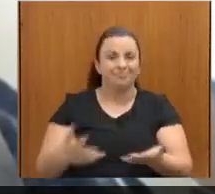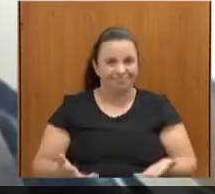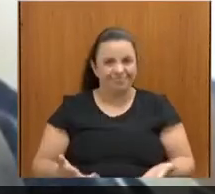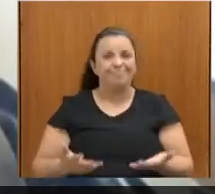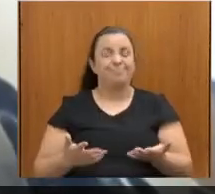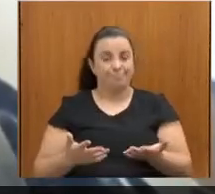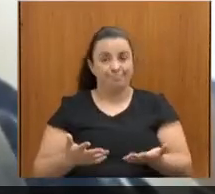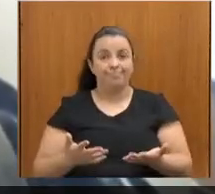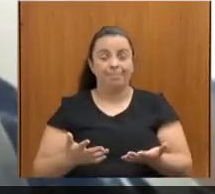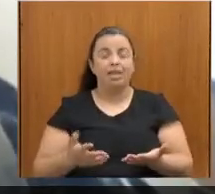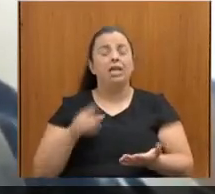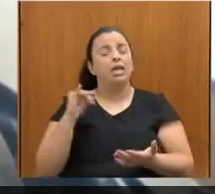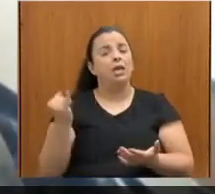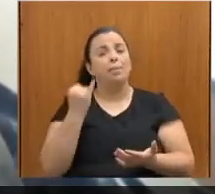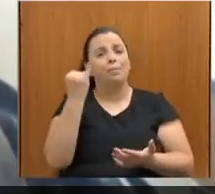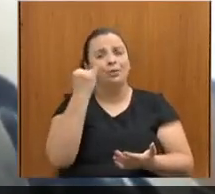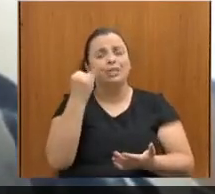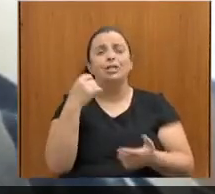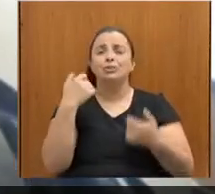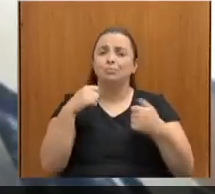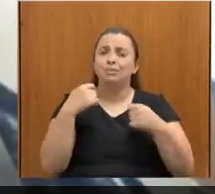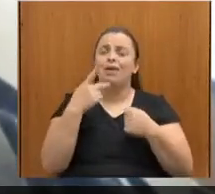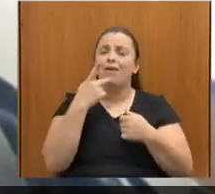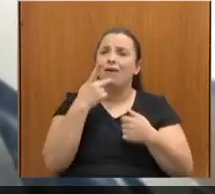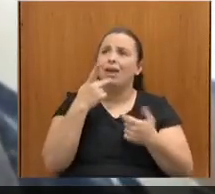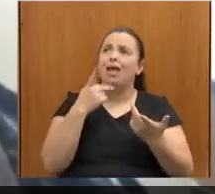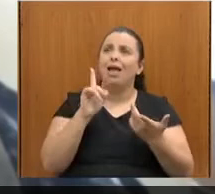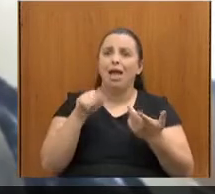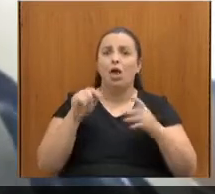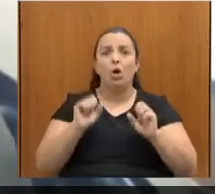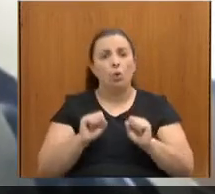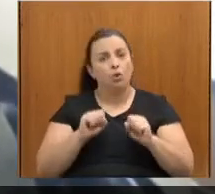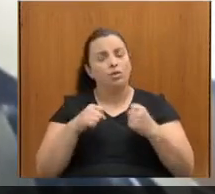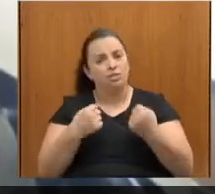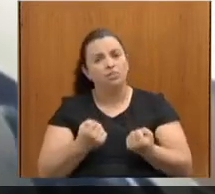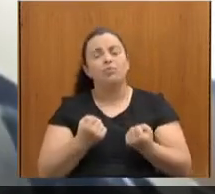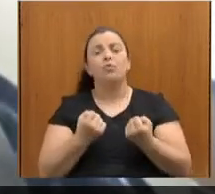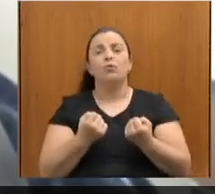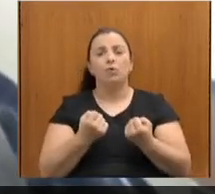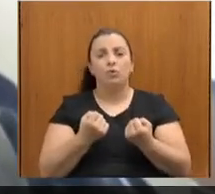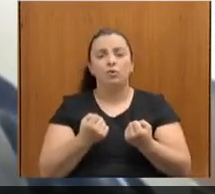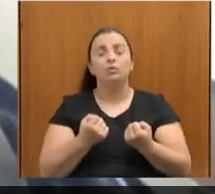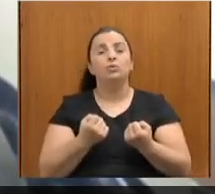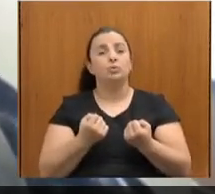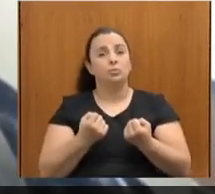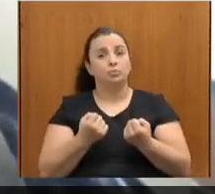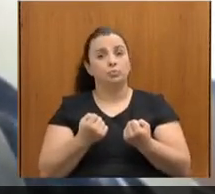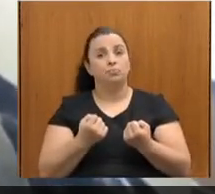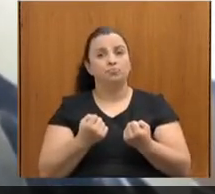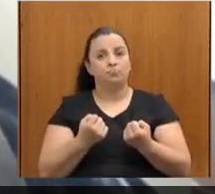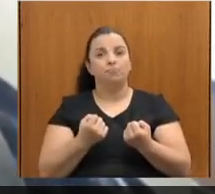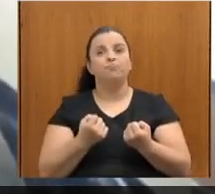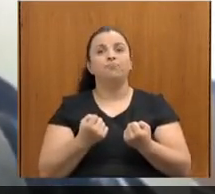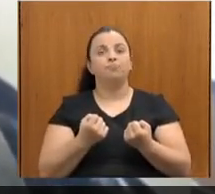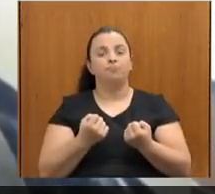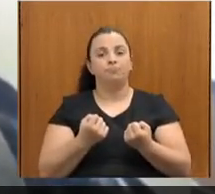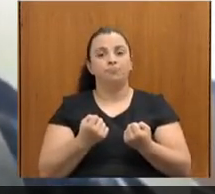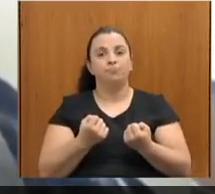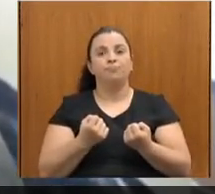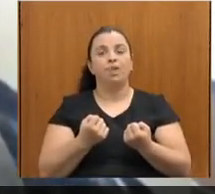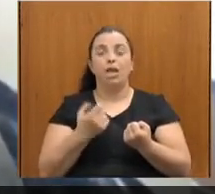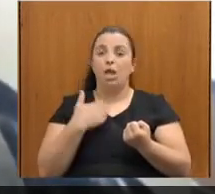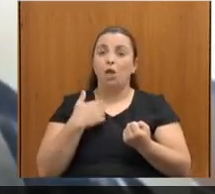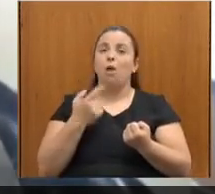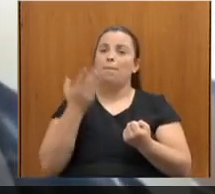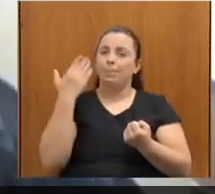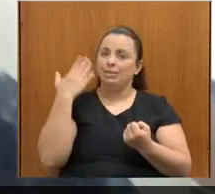precisa ser trabalhado, e a gente, e é sempre um esforço, mesmo antes de quando eu estive na gestão do